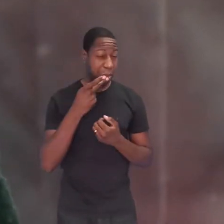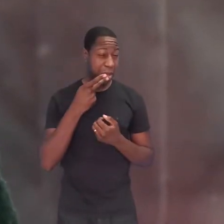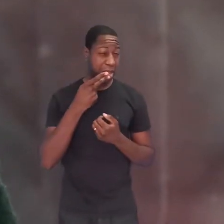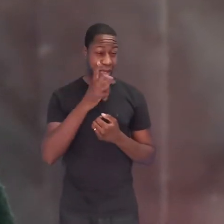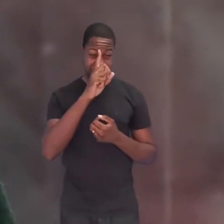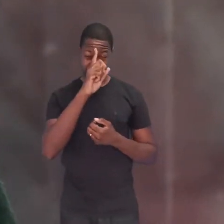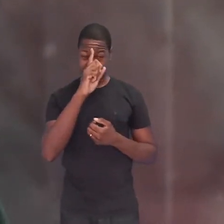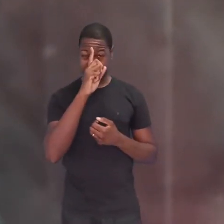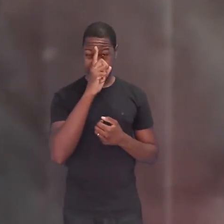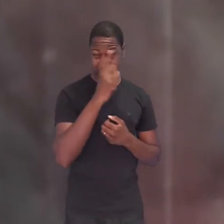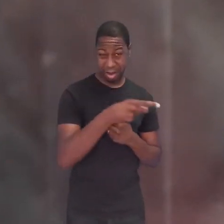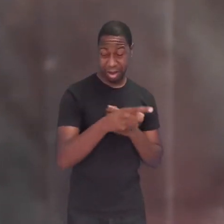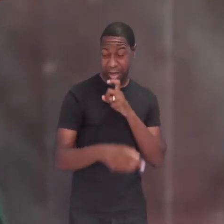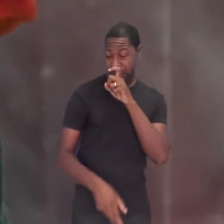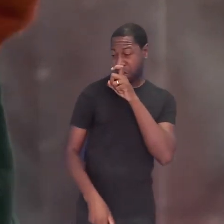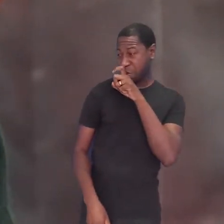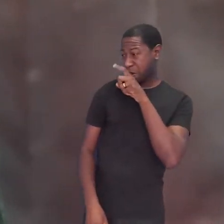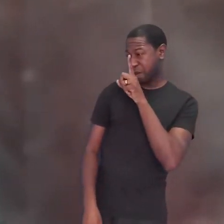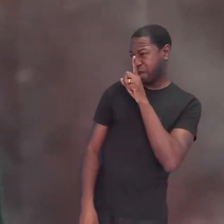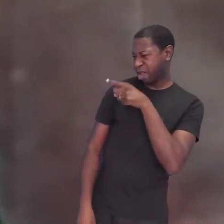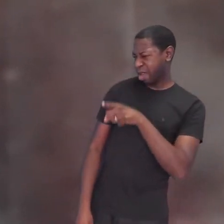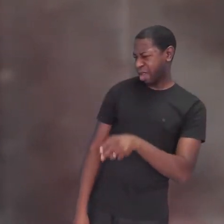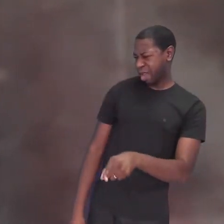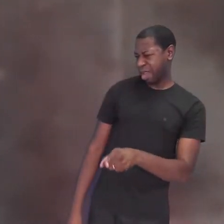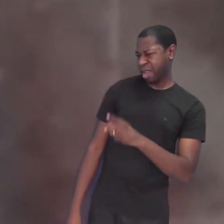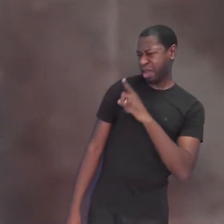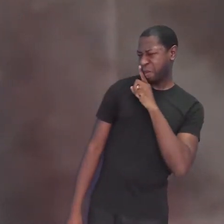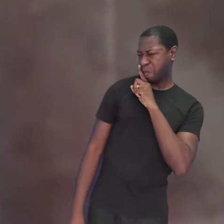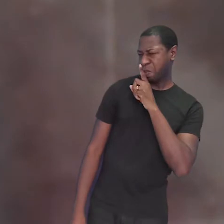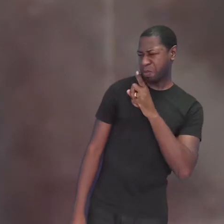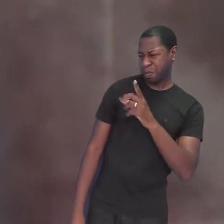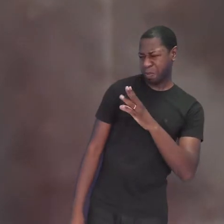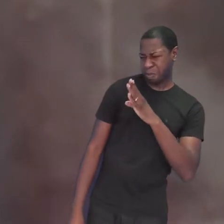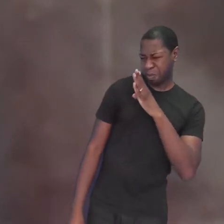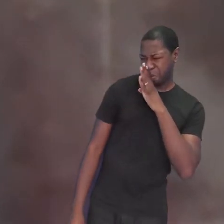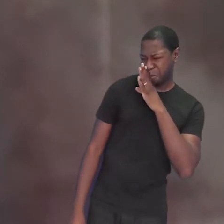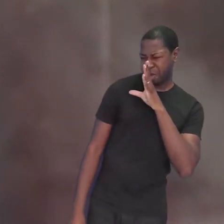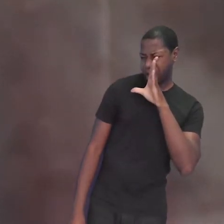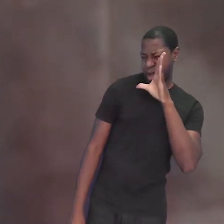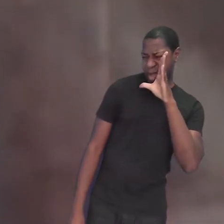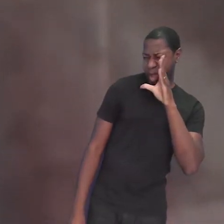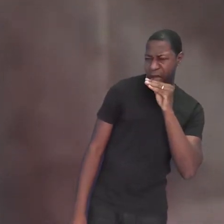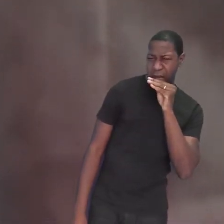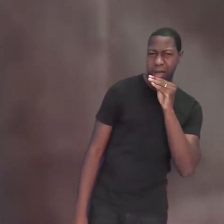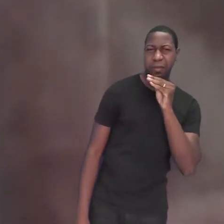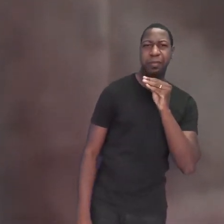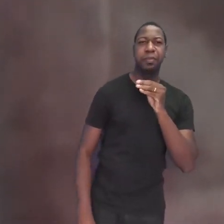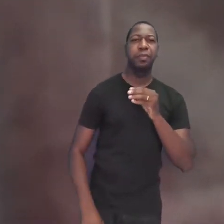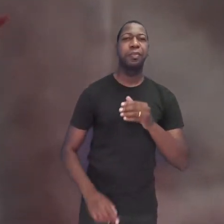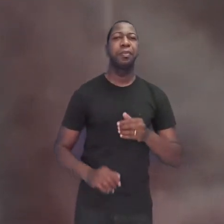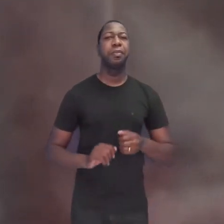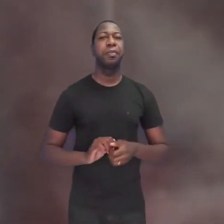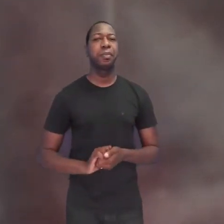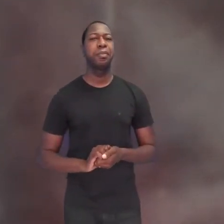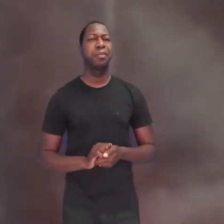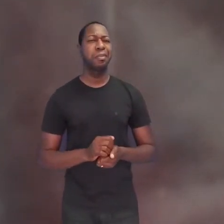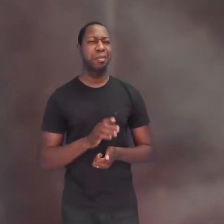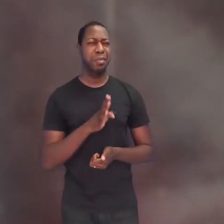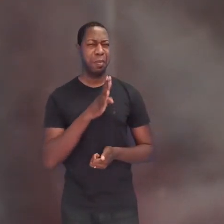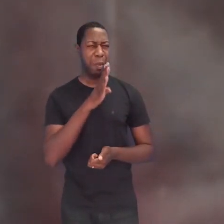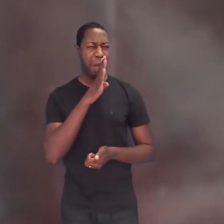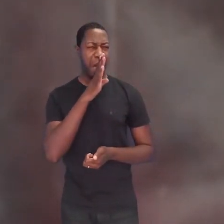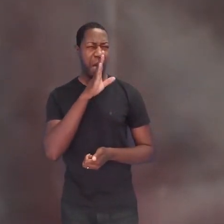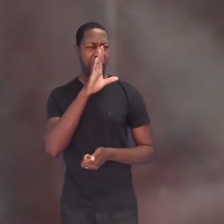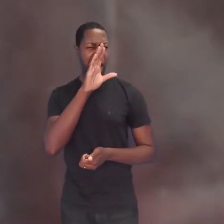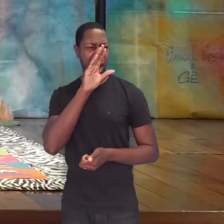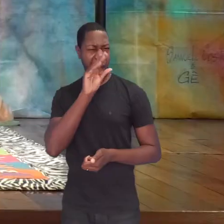o papagaio respondia. Cala a boca! Cala a boca! Cala a